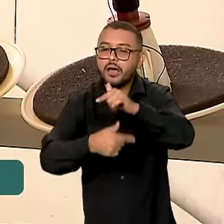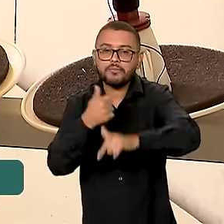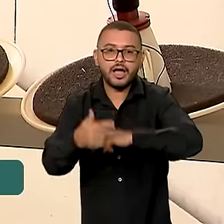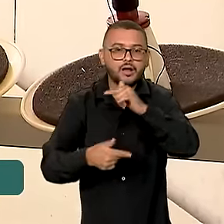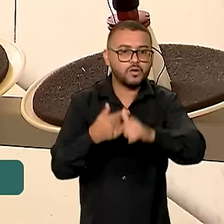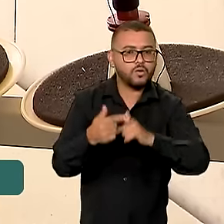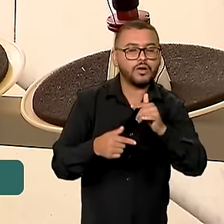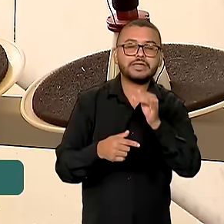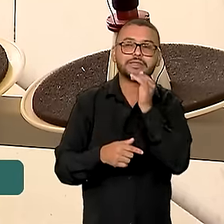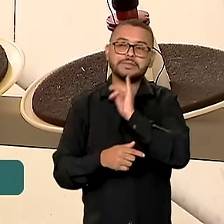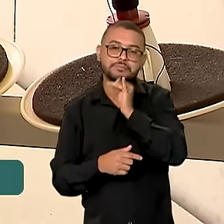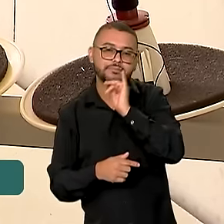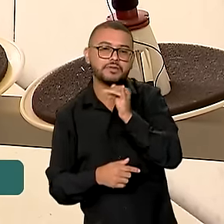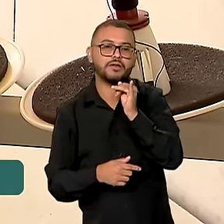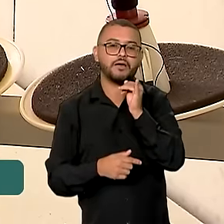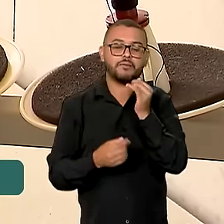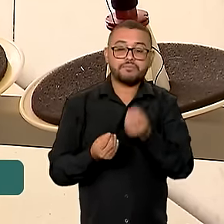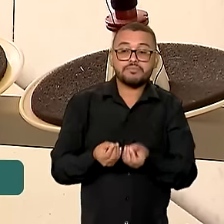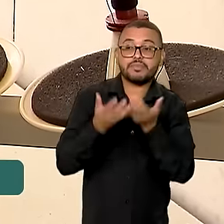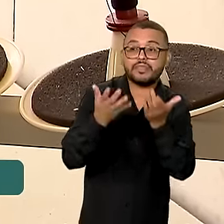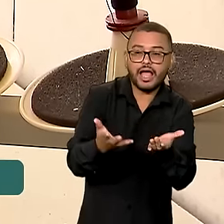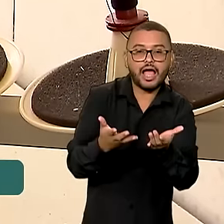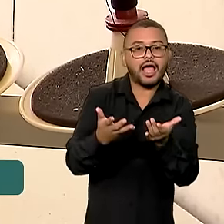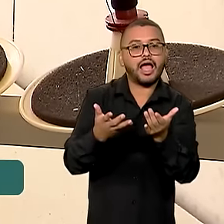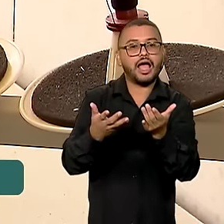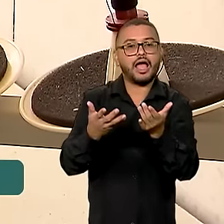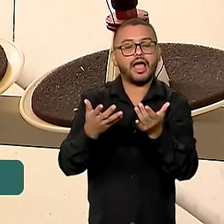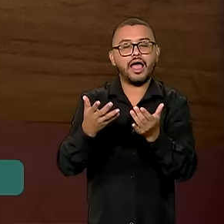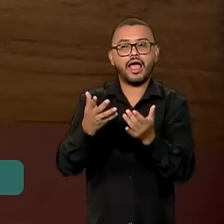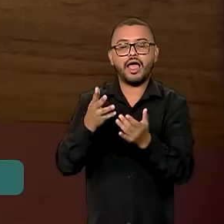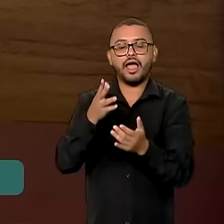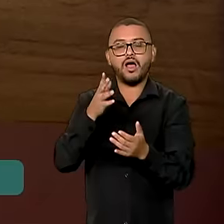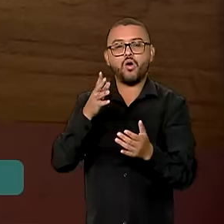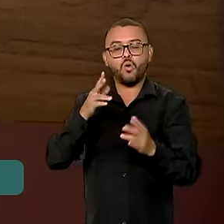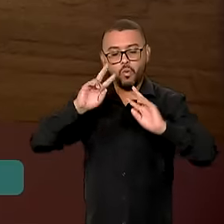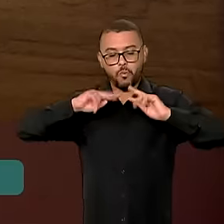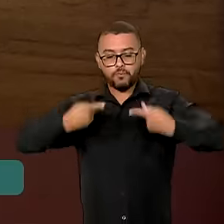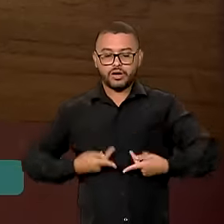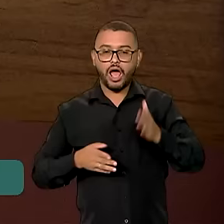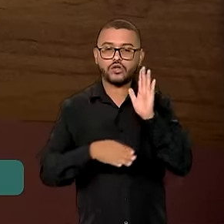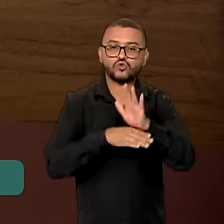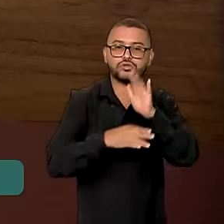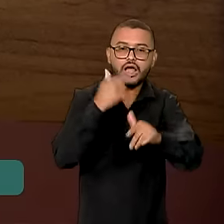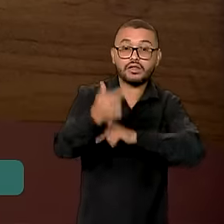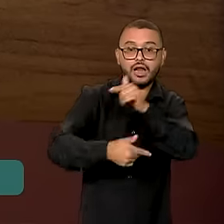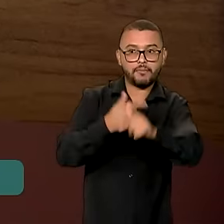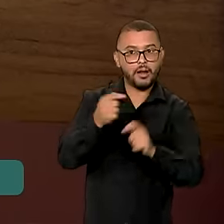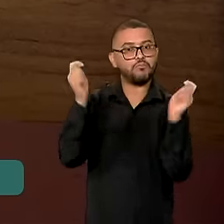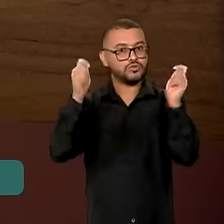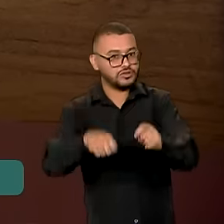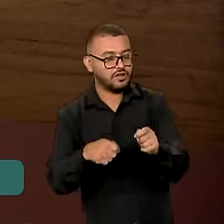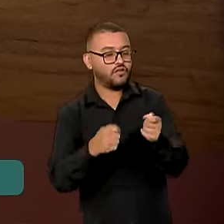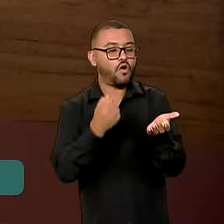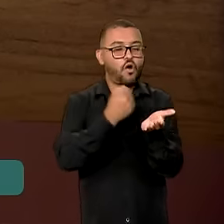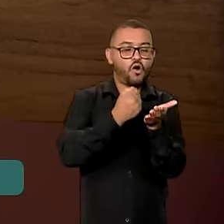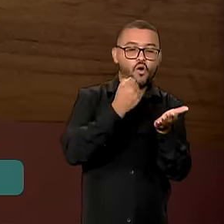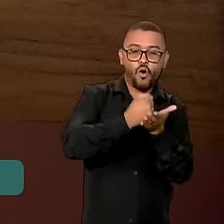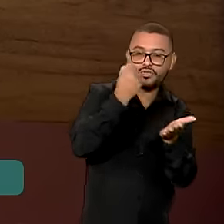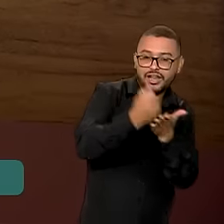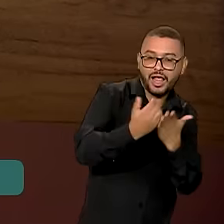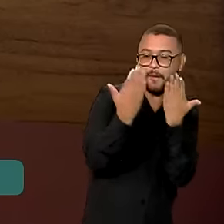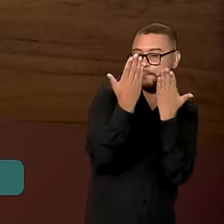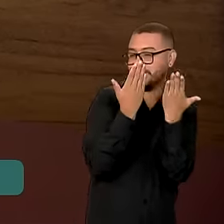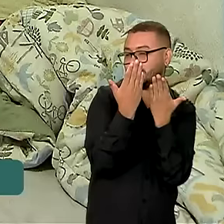mais trabalho, que eu digo assim, oferecer mais atividade, dar um recurso humano, que nós vamos poder agora contratar psicólogos,